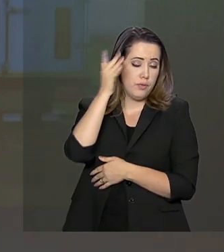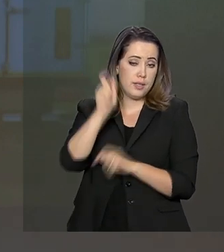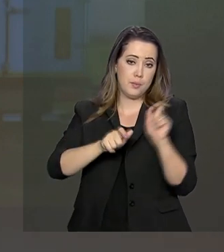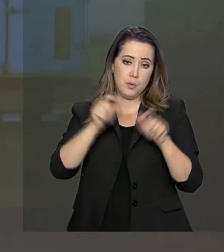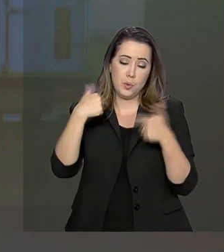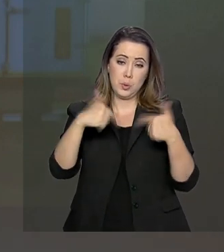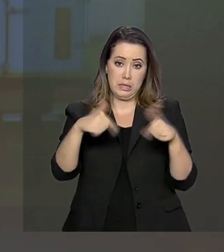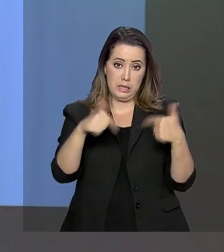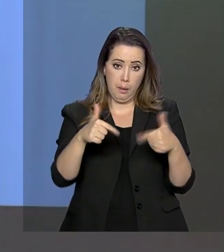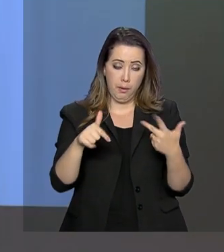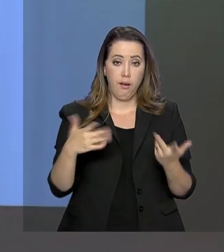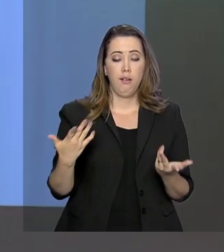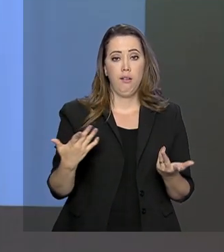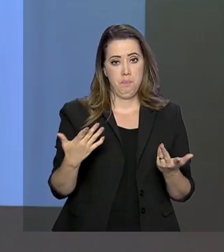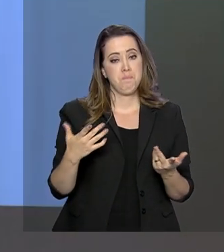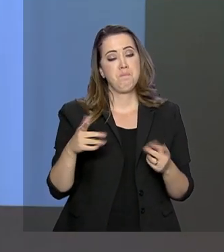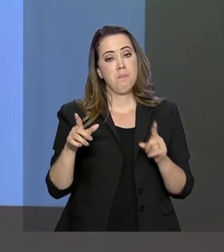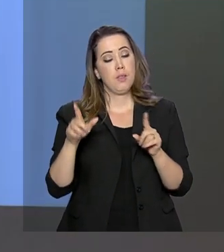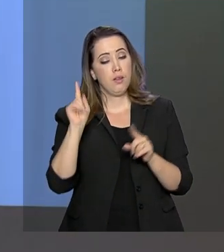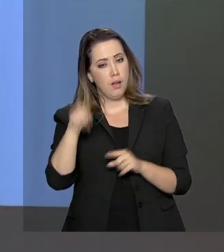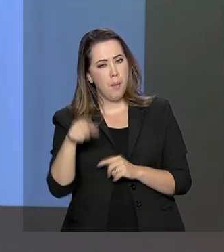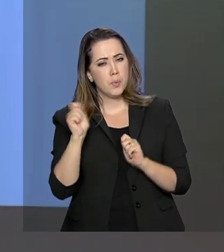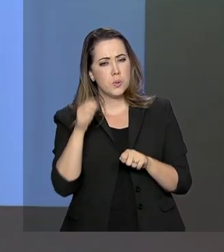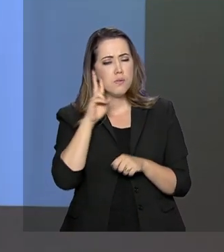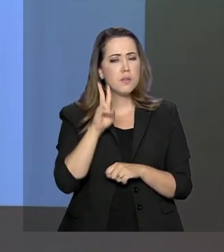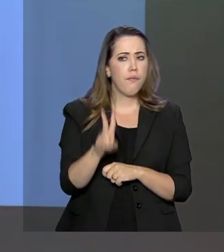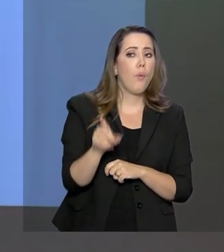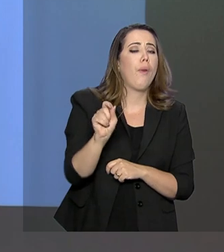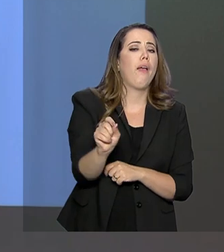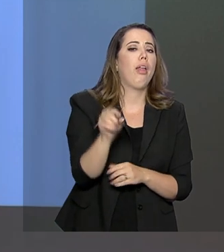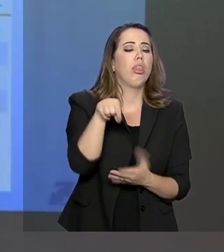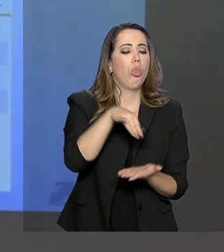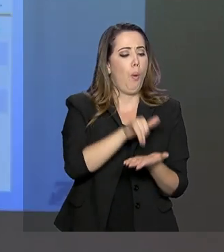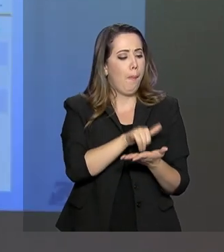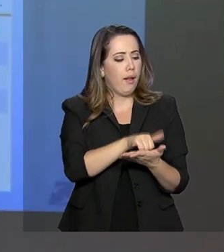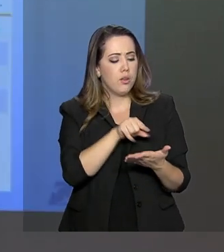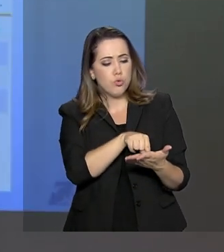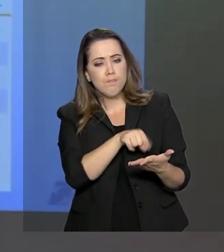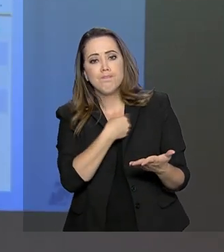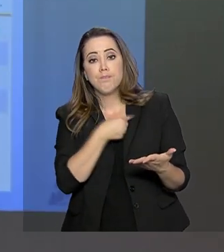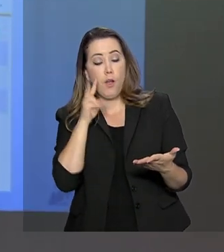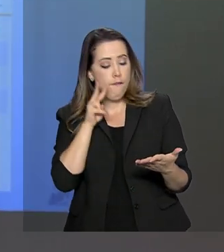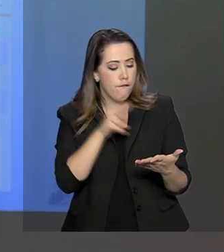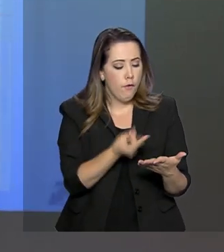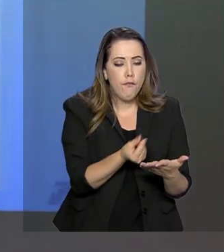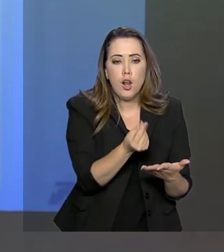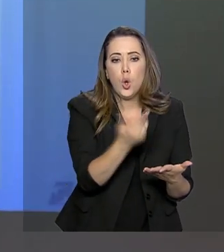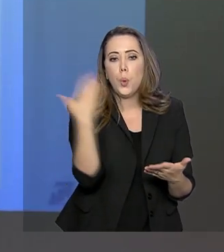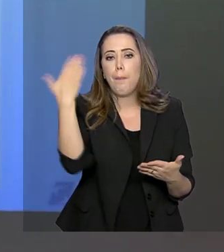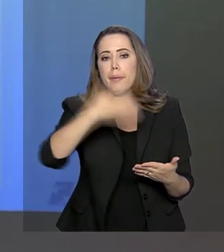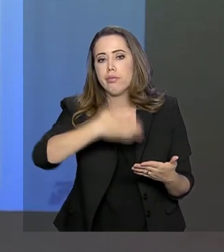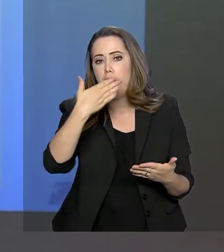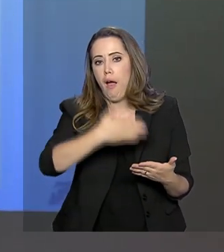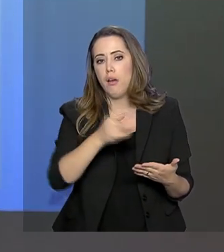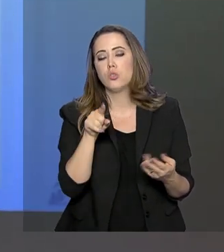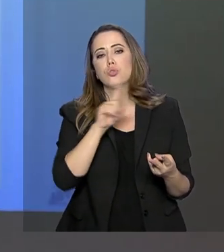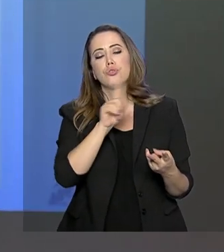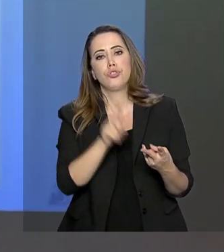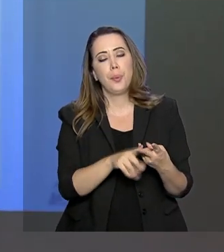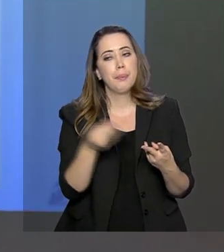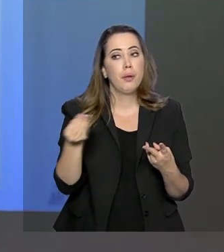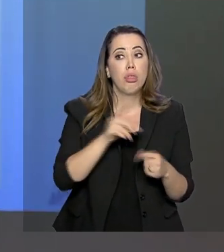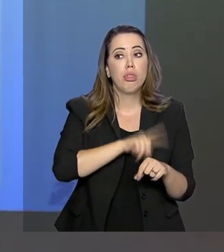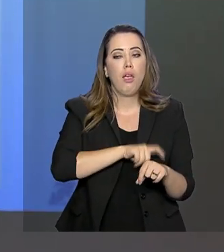trabalhadores autônomos. Nele é possível encontrar informações como valores de pedágios e previsão de